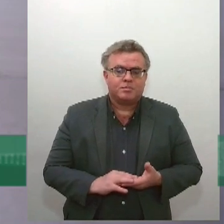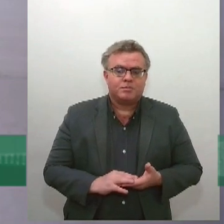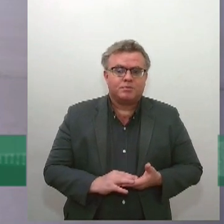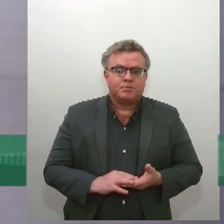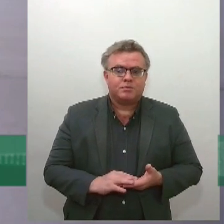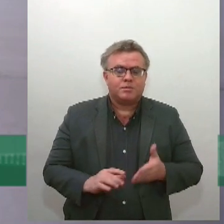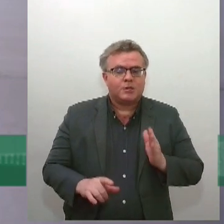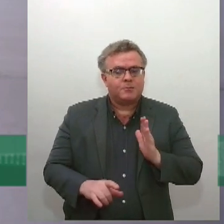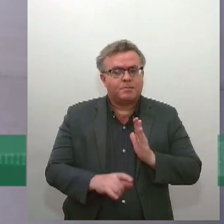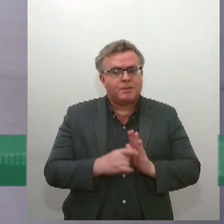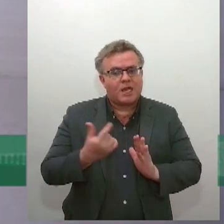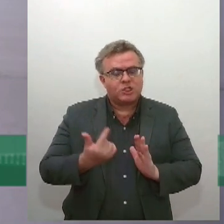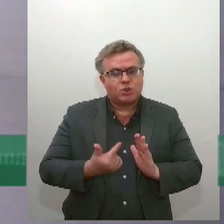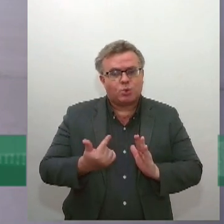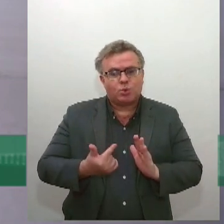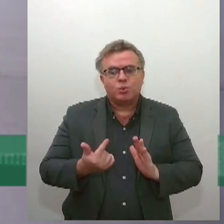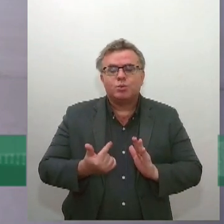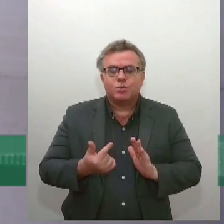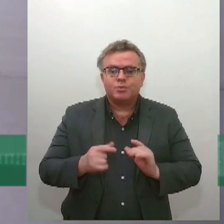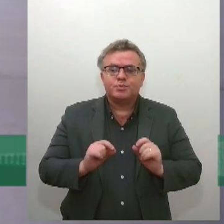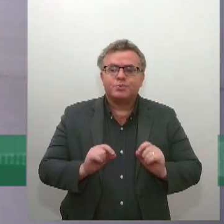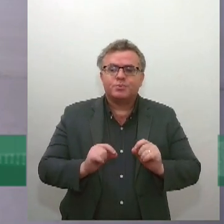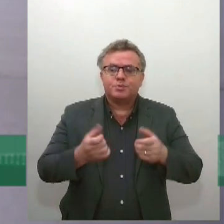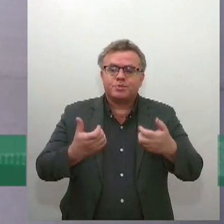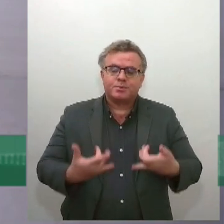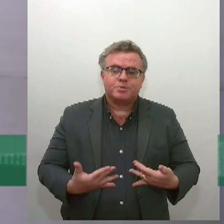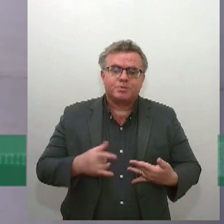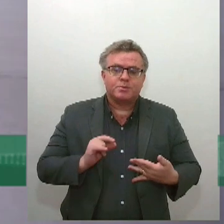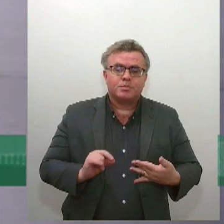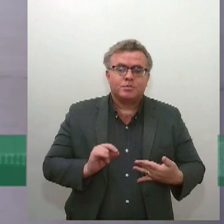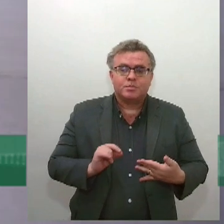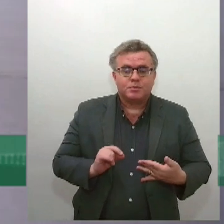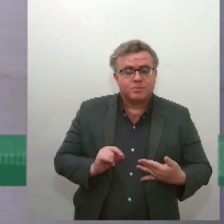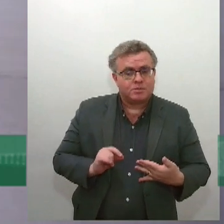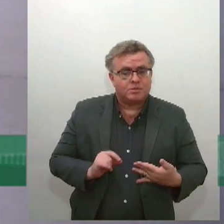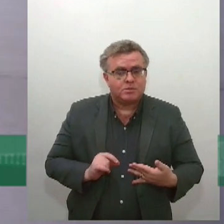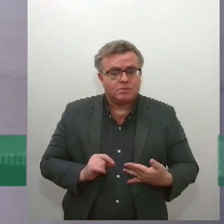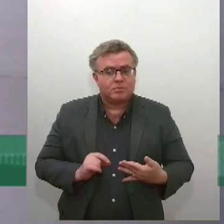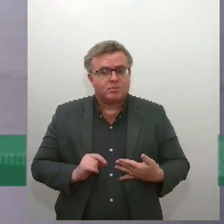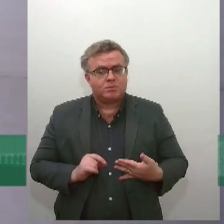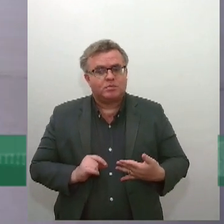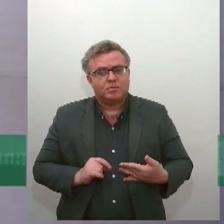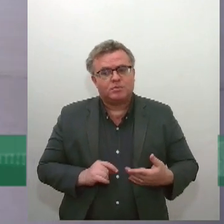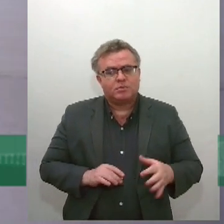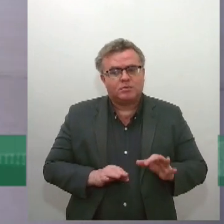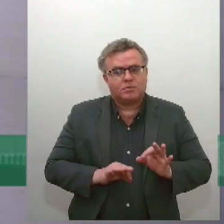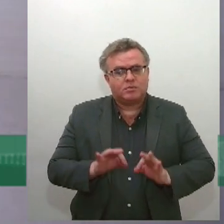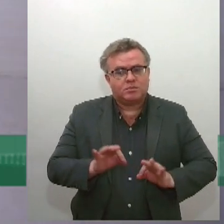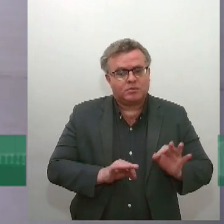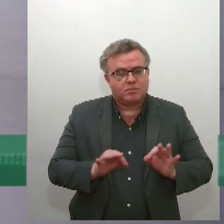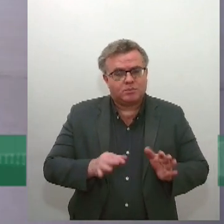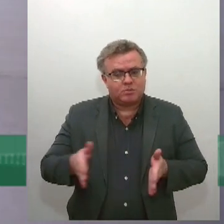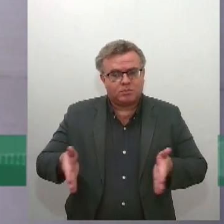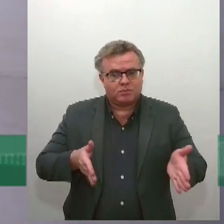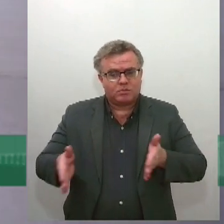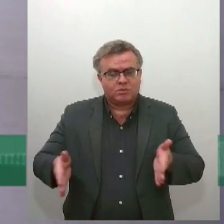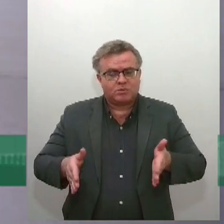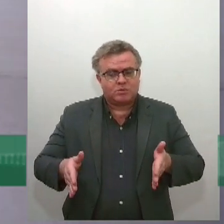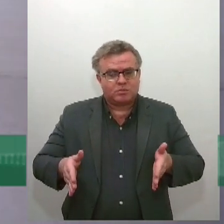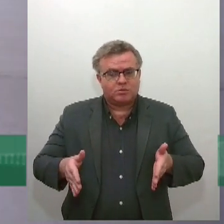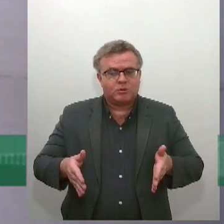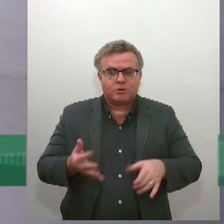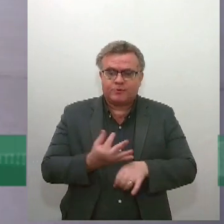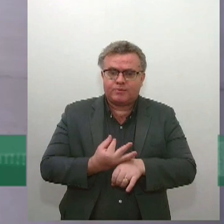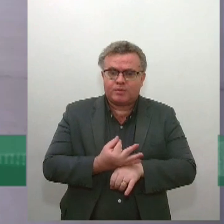parte, no parágrafo segundo tem um complemento seguinte, formulado durante o período de recesso, o pedido de cautelar ou de qualquer outra